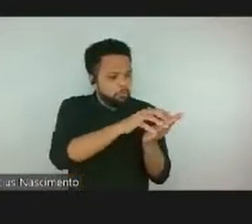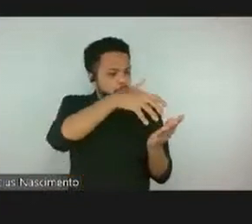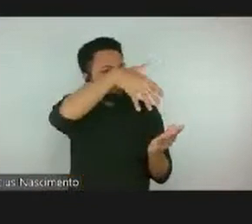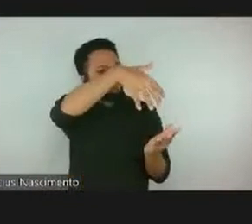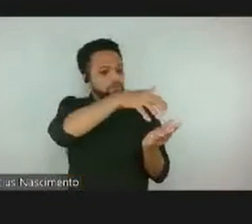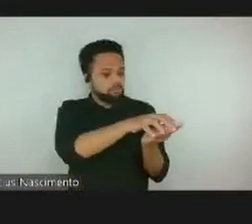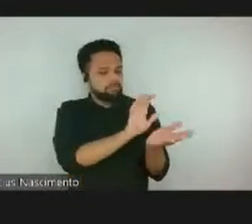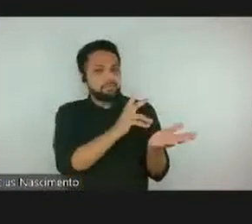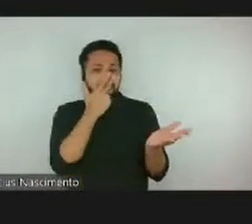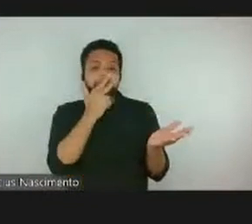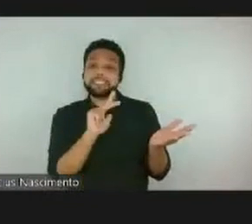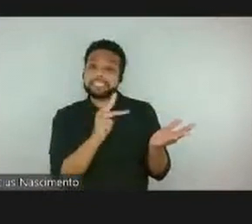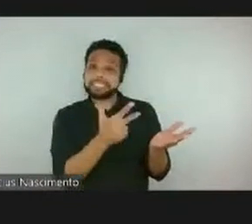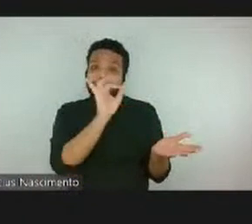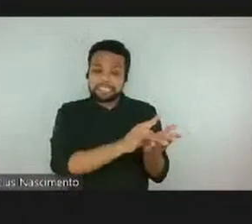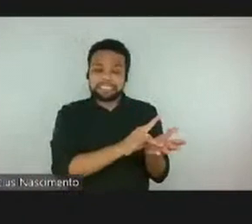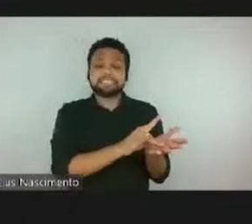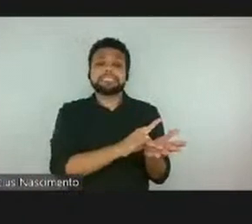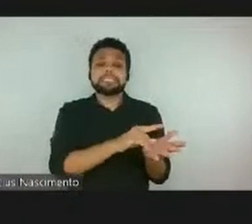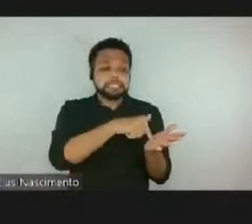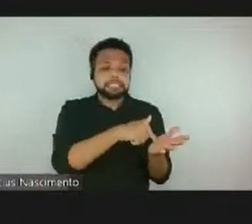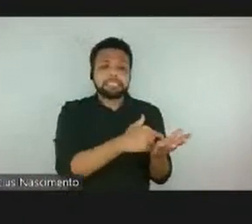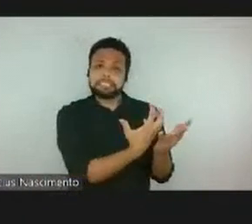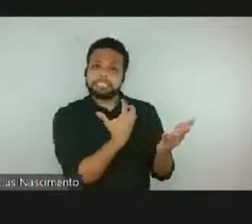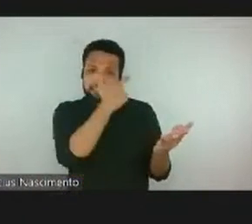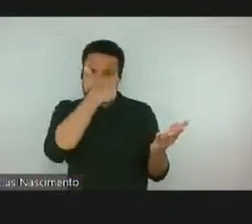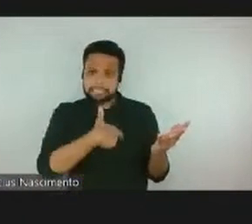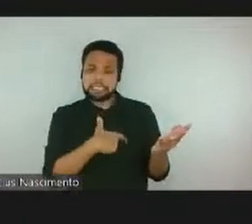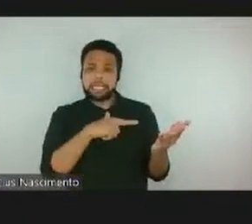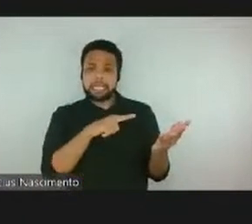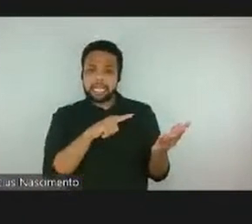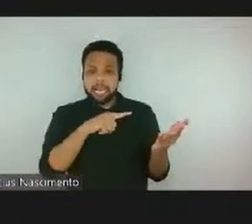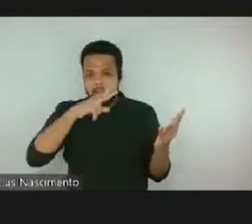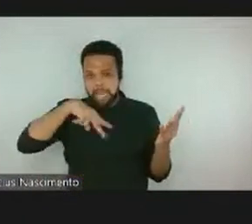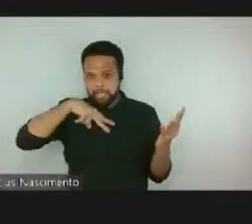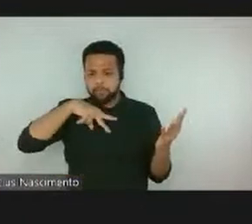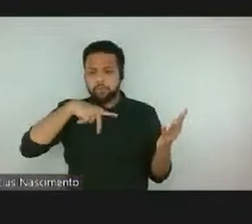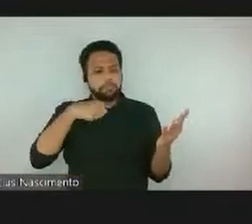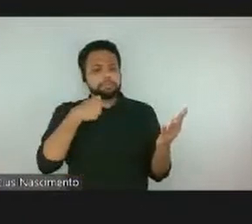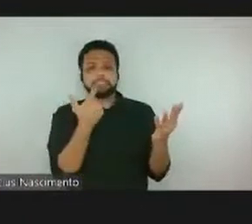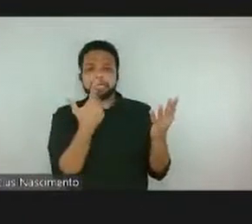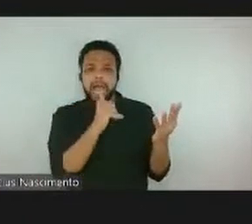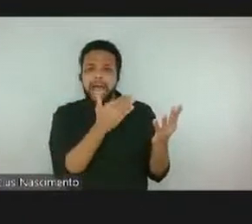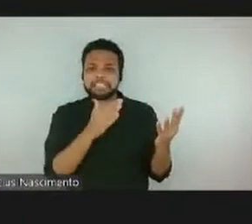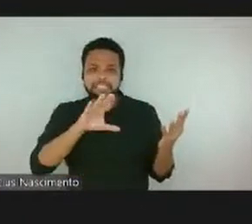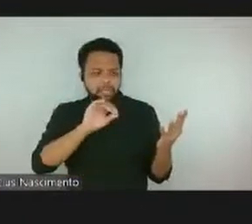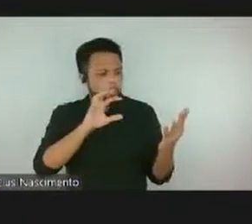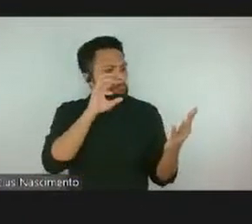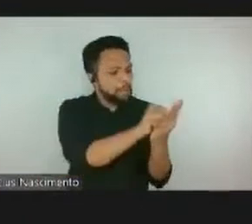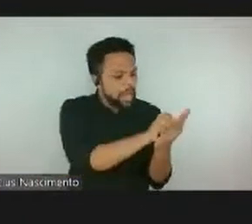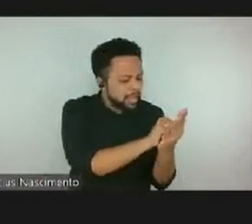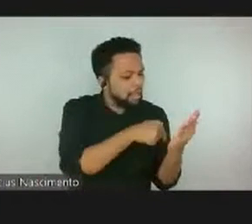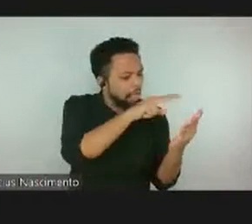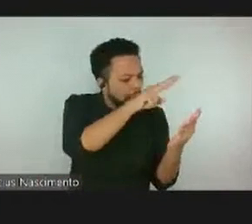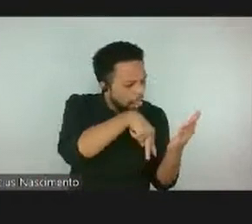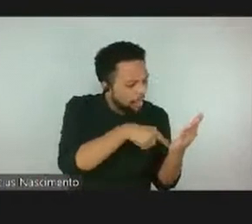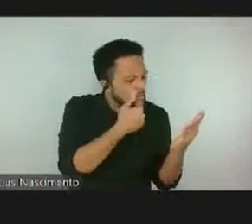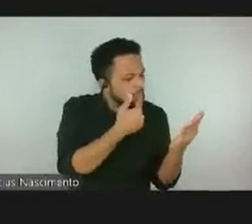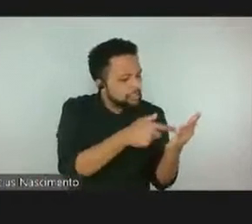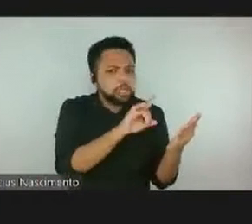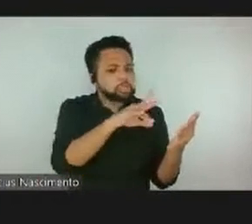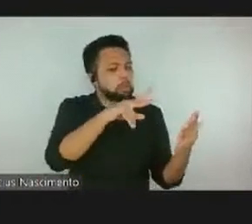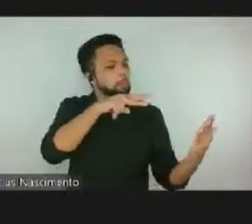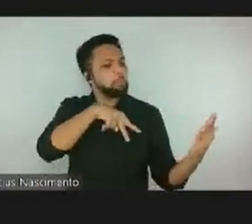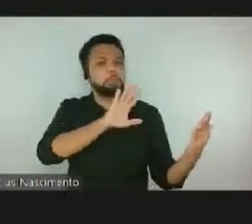do leitor uma ação para que ela aconteça e nós temos